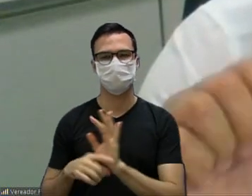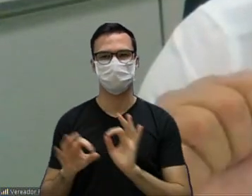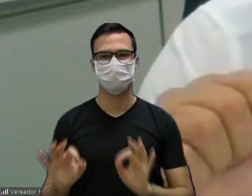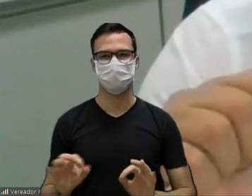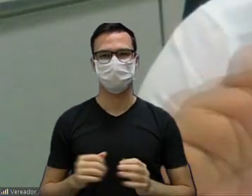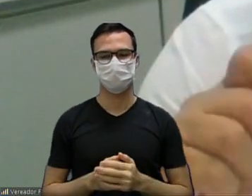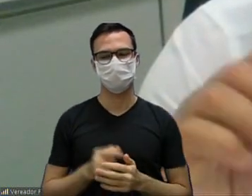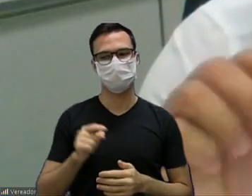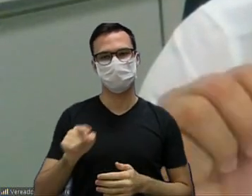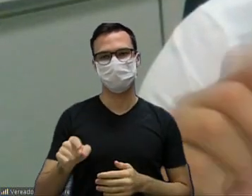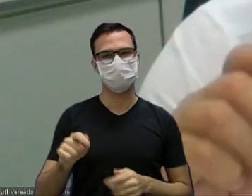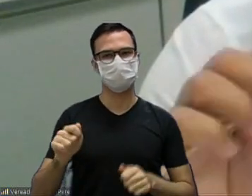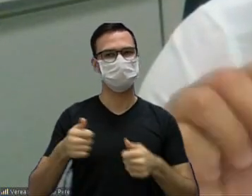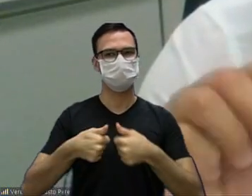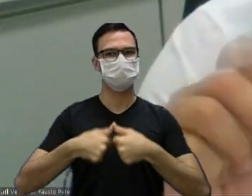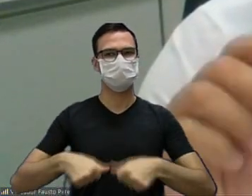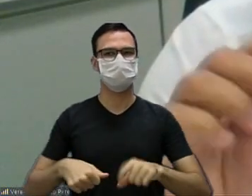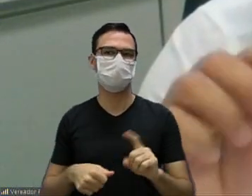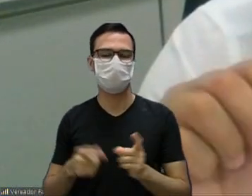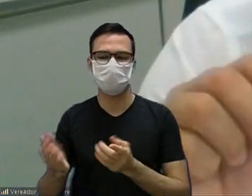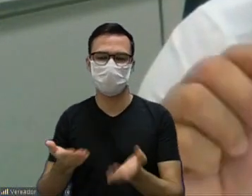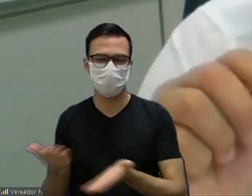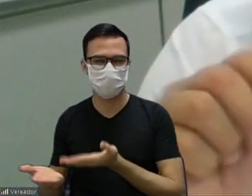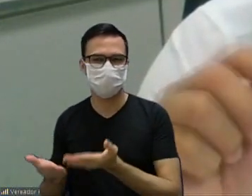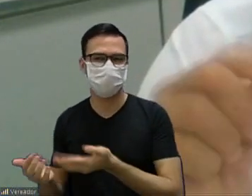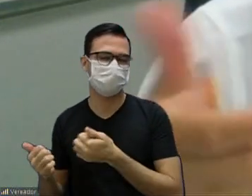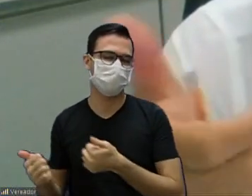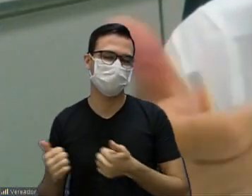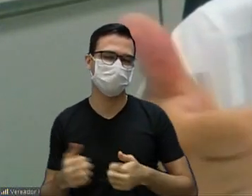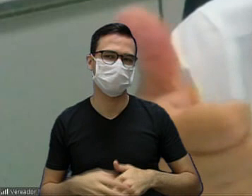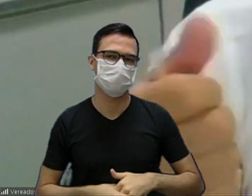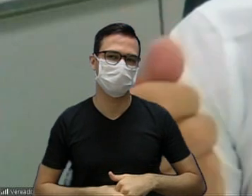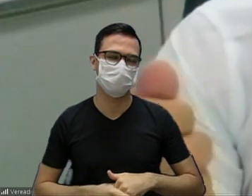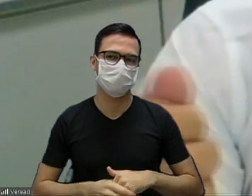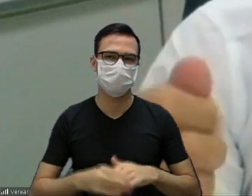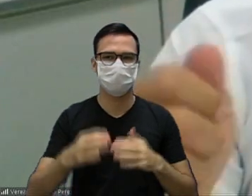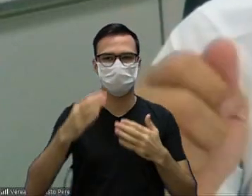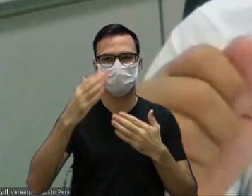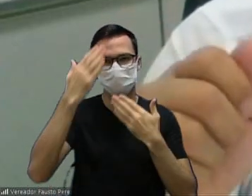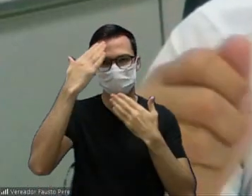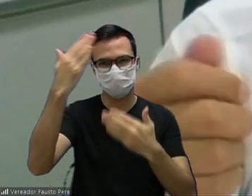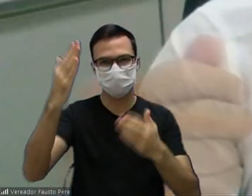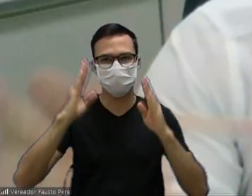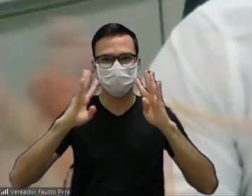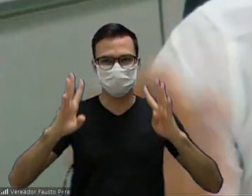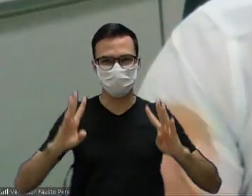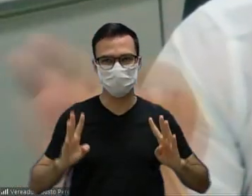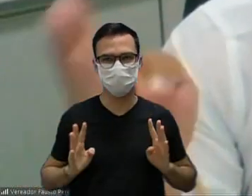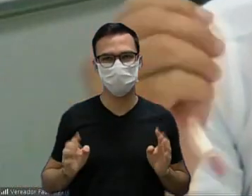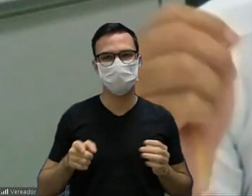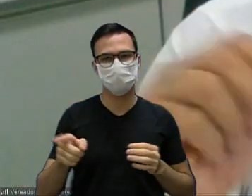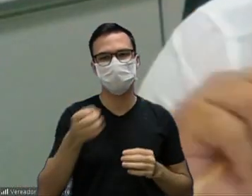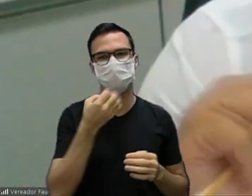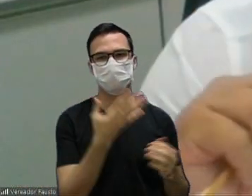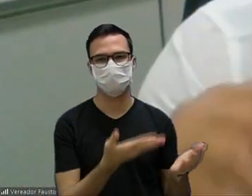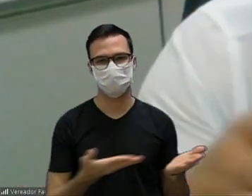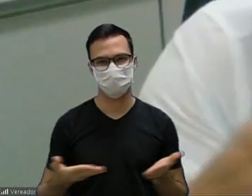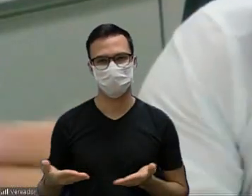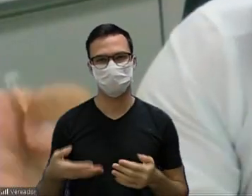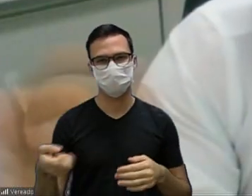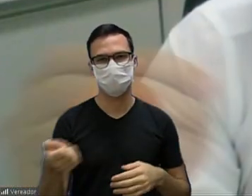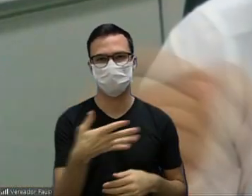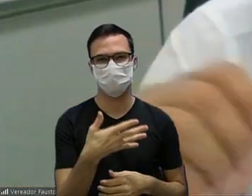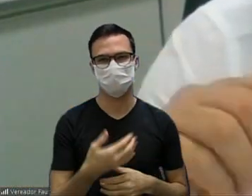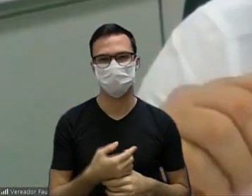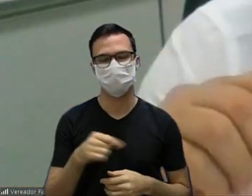nossa e não vai ficar sem um atendimento dos médicos então agradeço a atenção e que sejam bem-vindos esses novos médicos